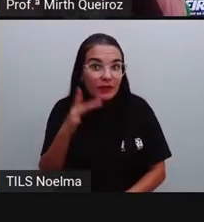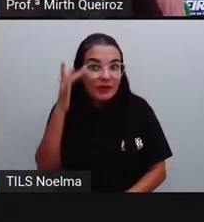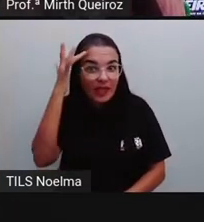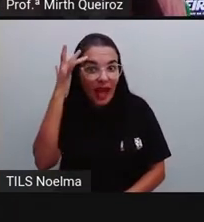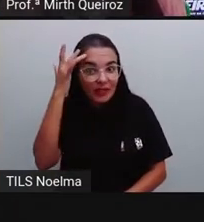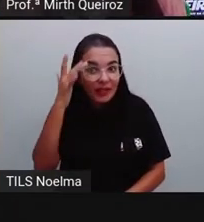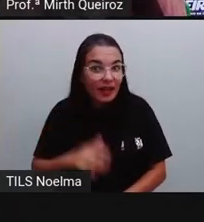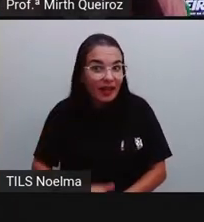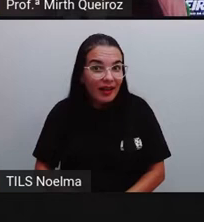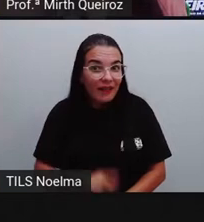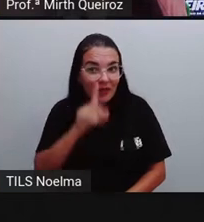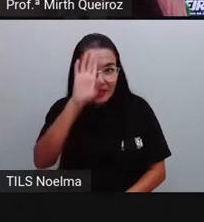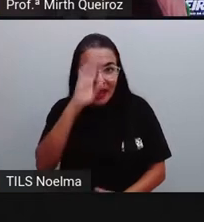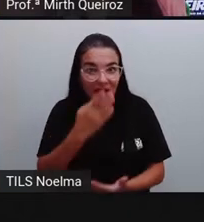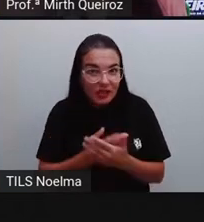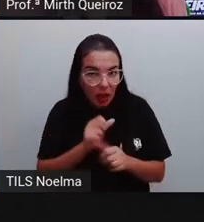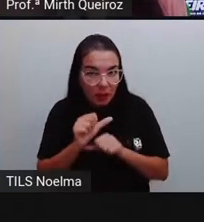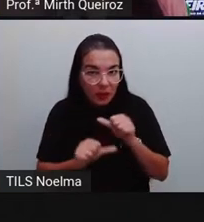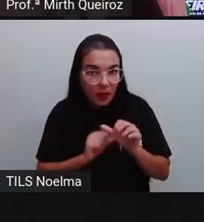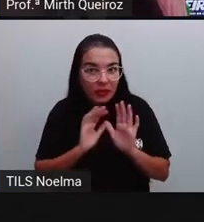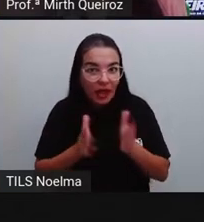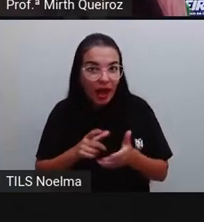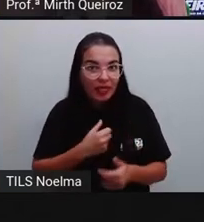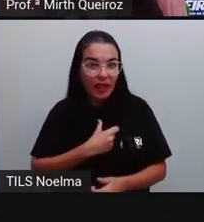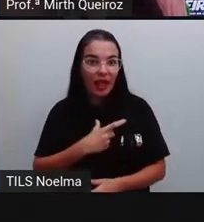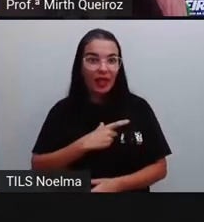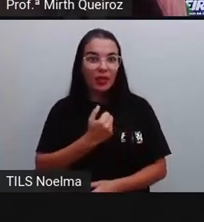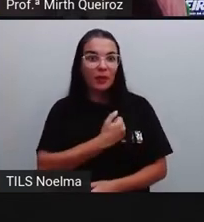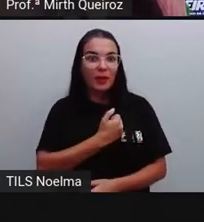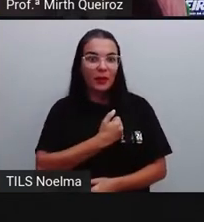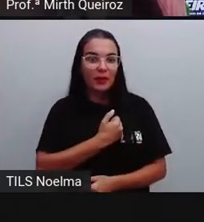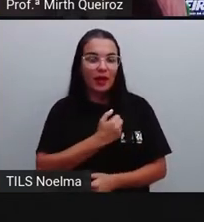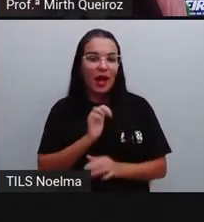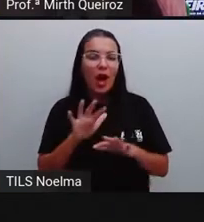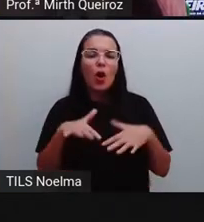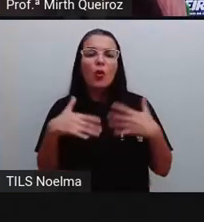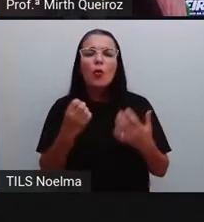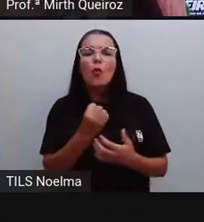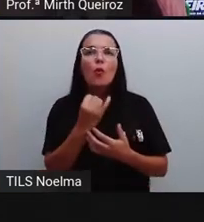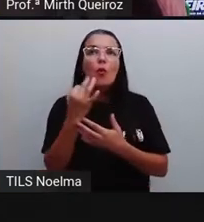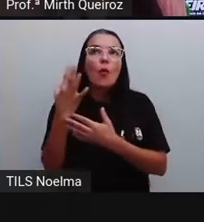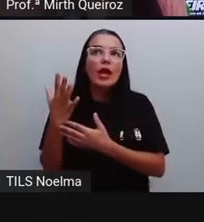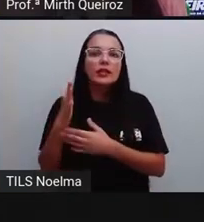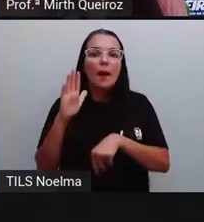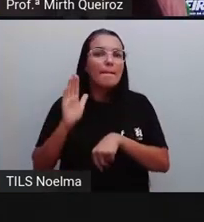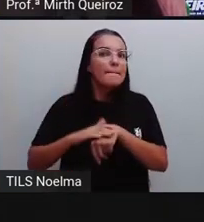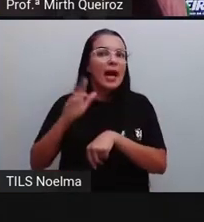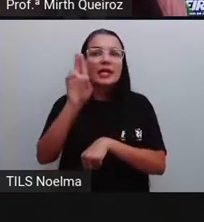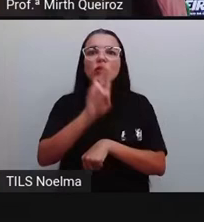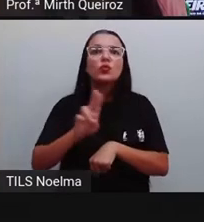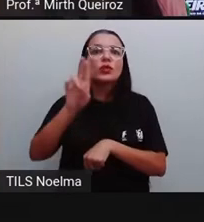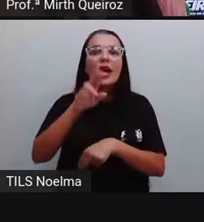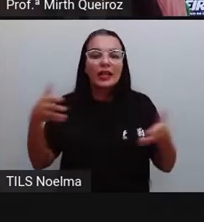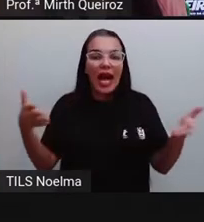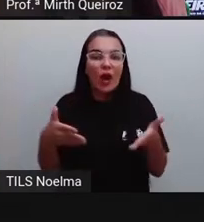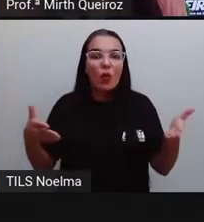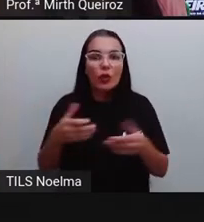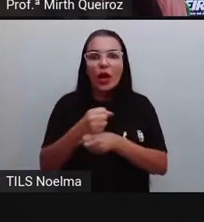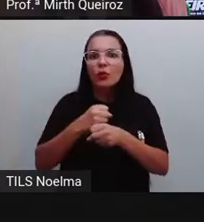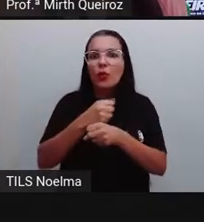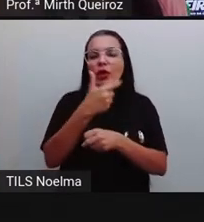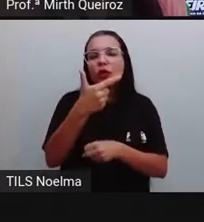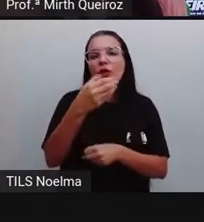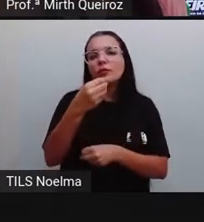Vocês acreditam que mudaram? Quais, na opinião de vocês, são os quatro aí mais populares